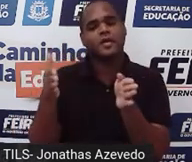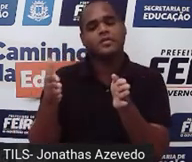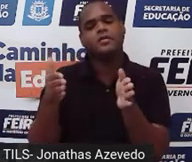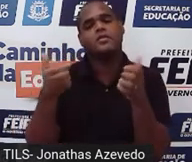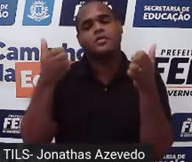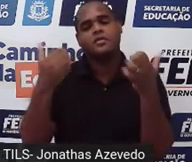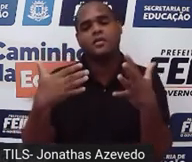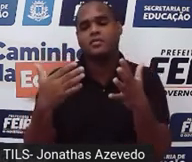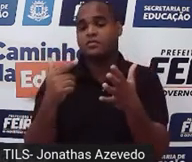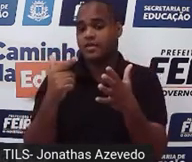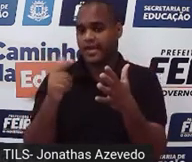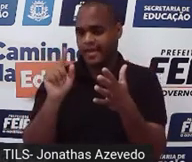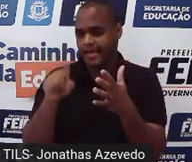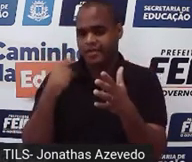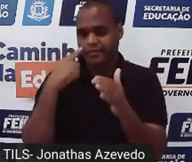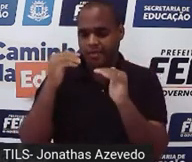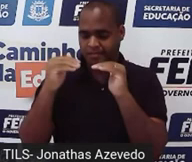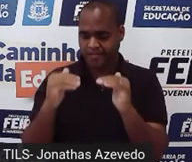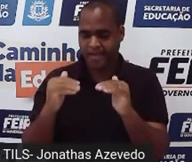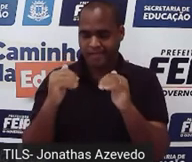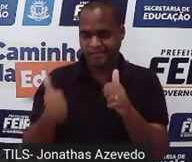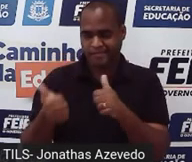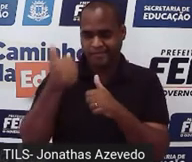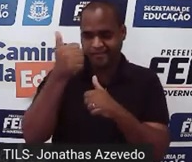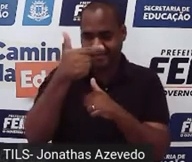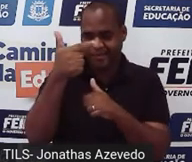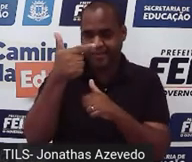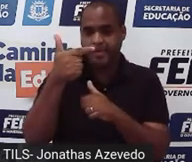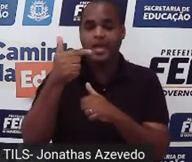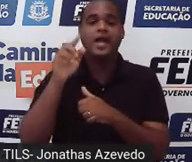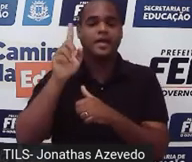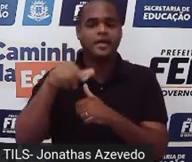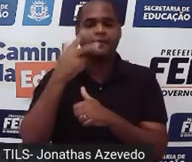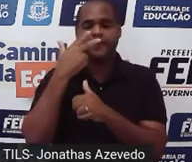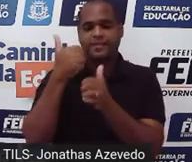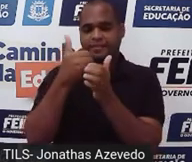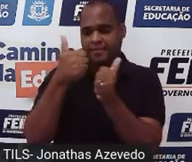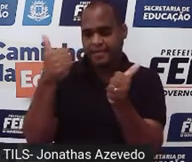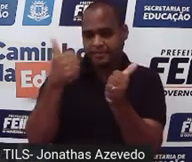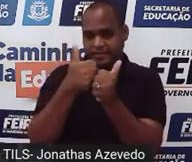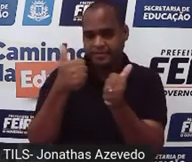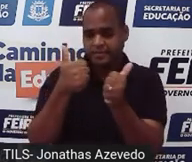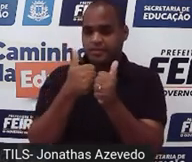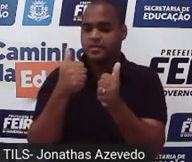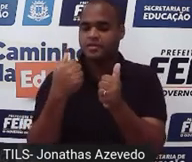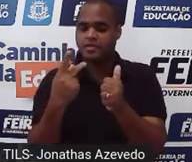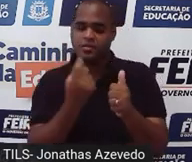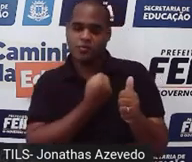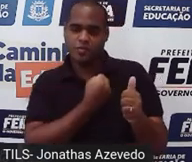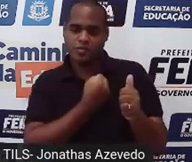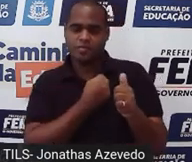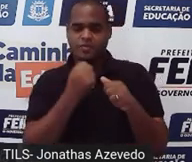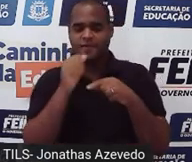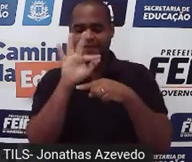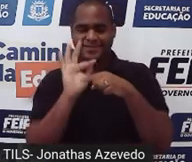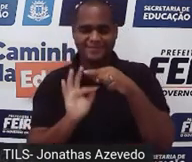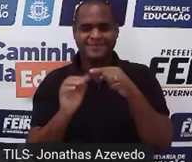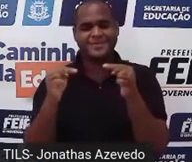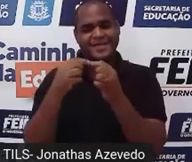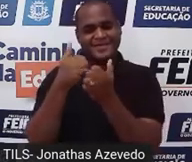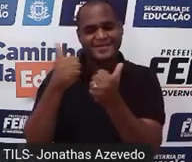baixo, que é o denominador, mais próximo a fração unitária fica do 0. Beleza?